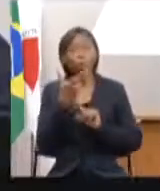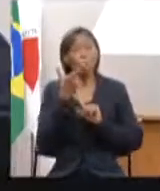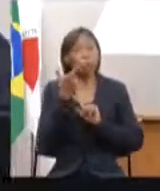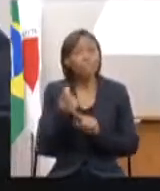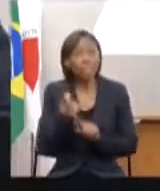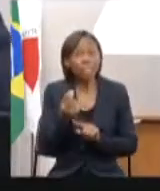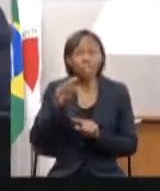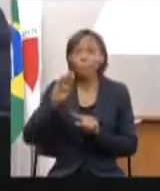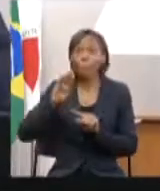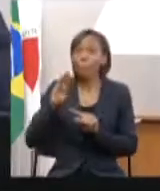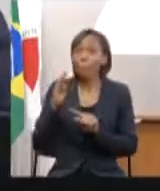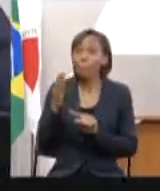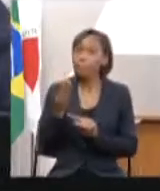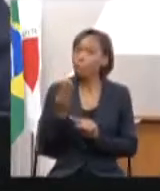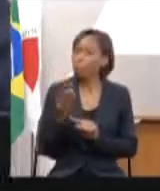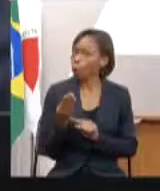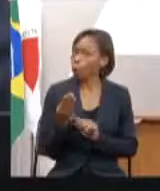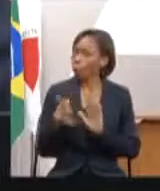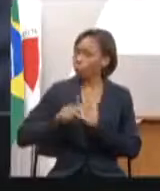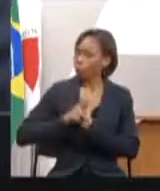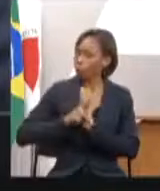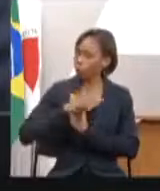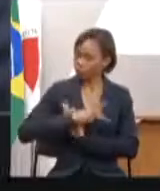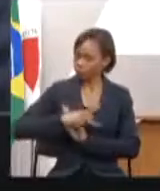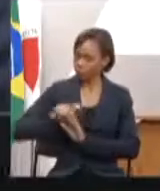destinados para o PPAG